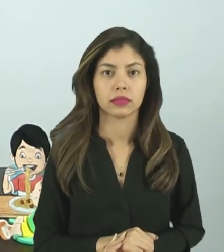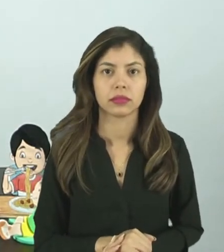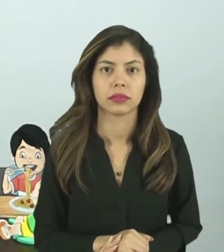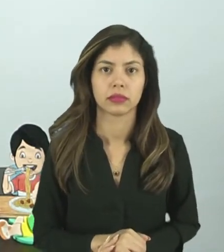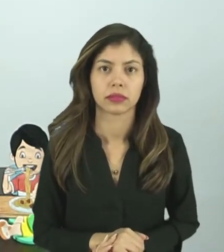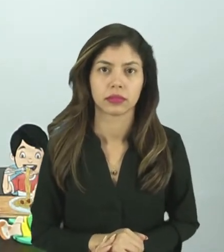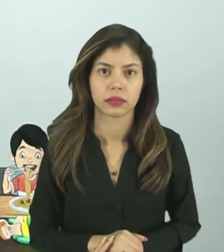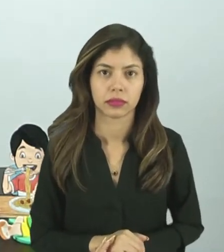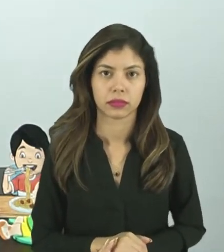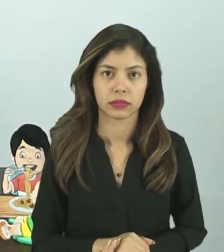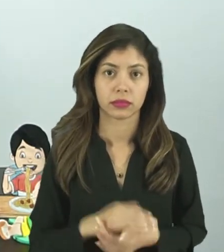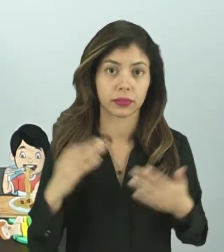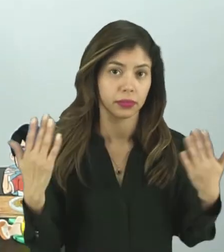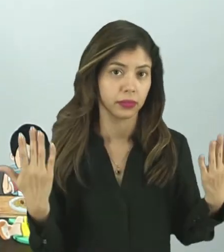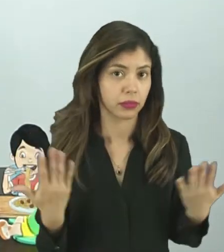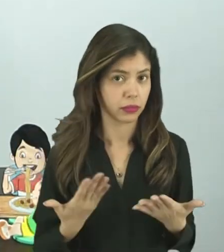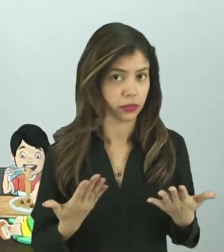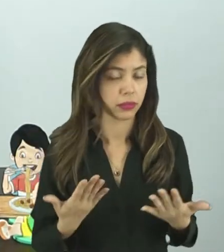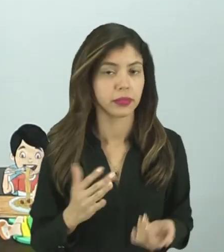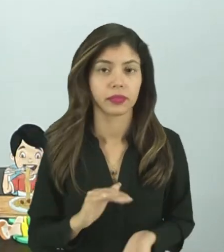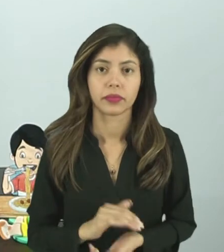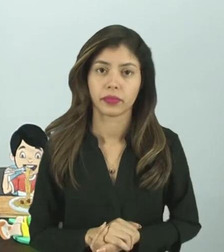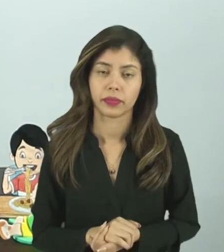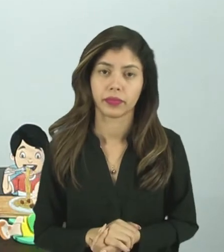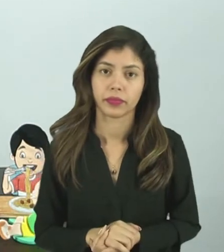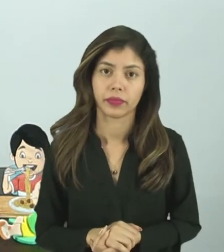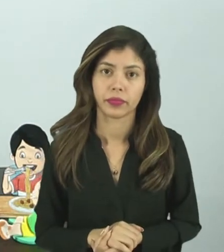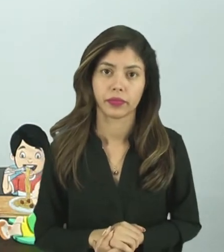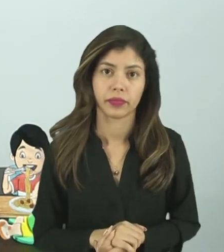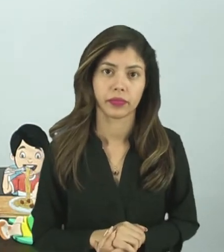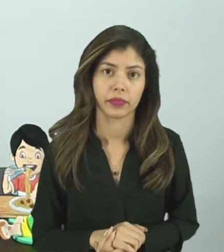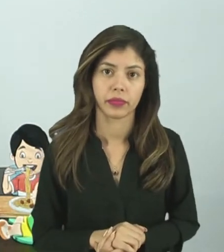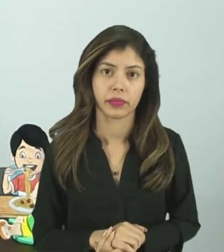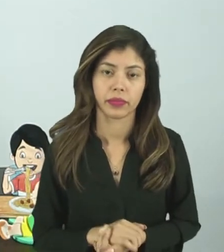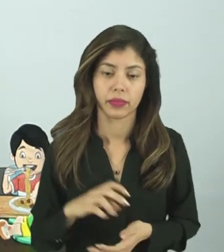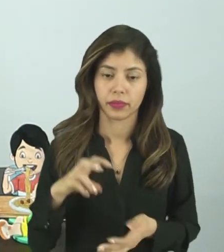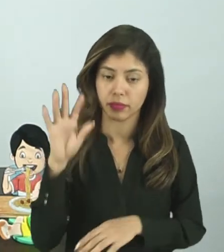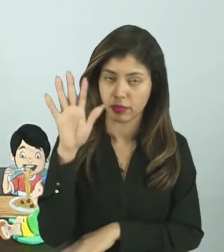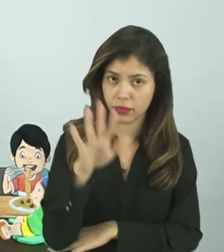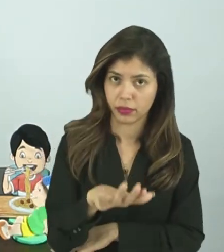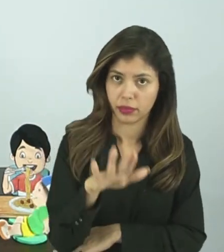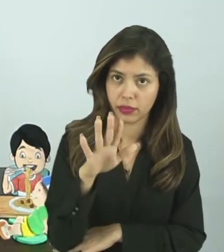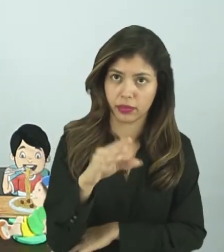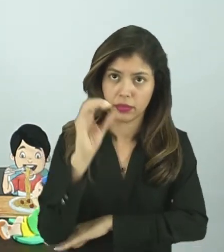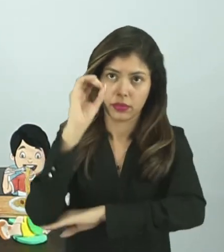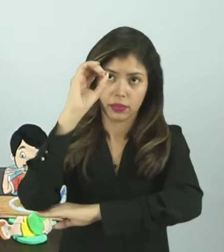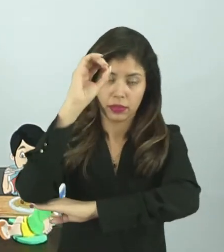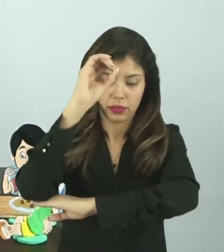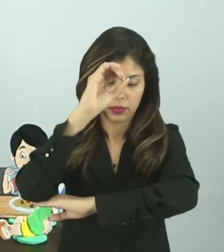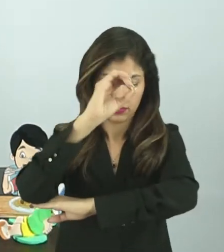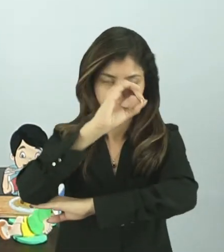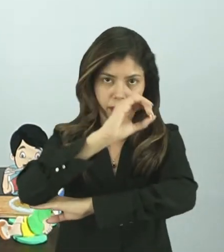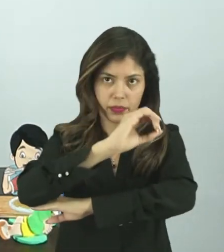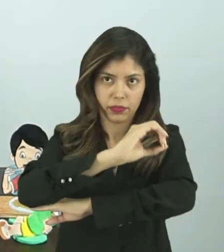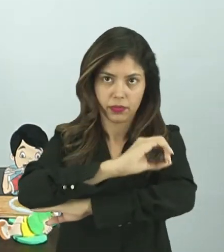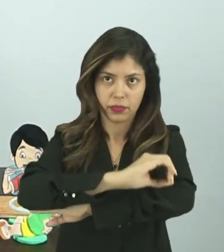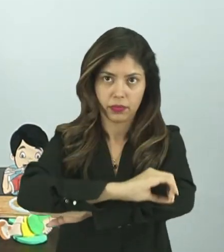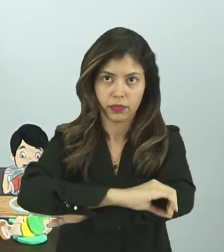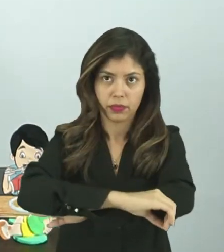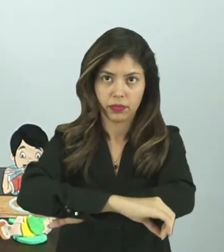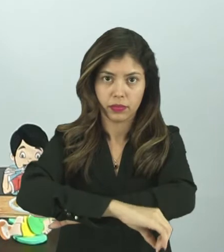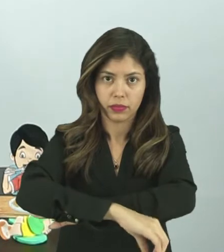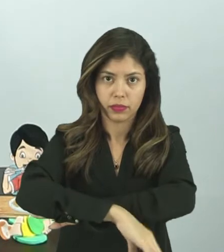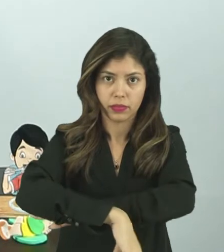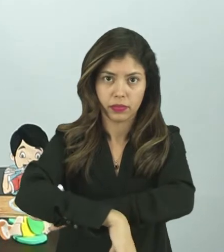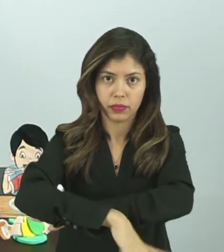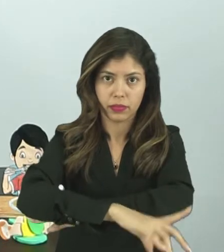E agora, vai sair a tarde, né? O sol vai embora e vai